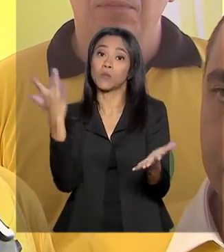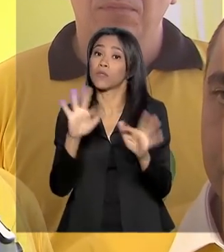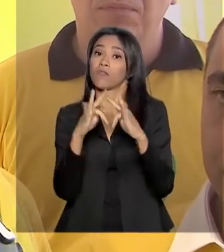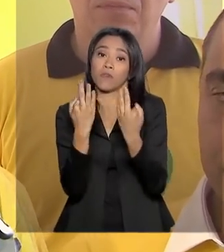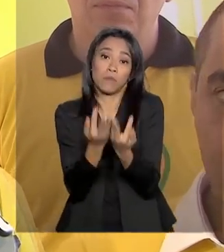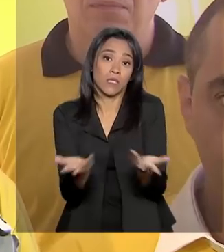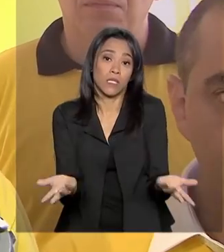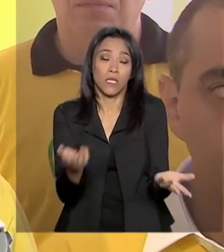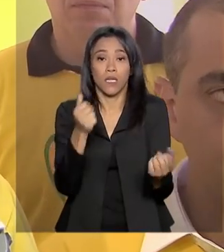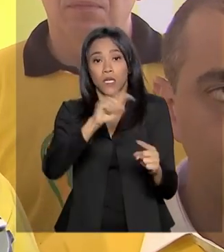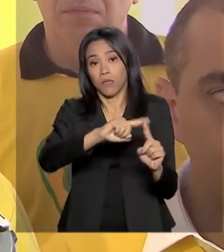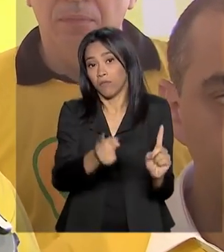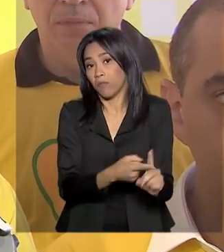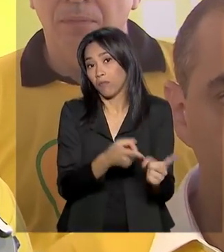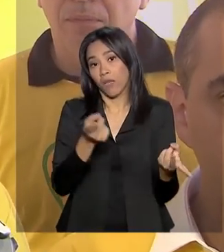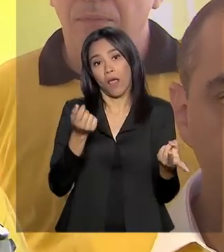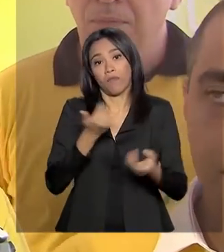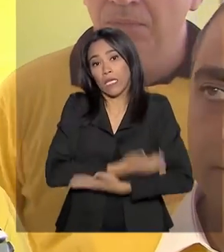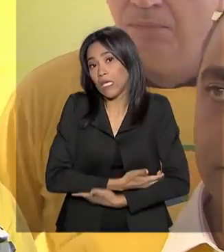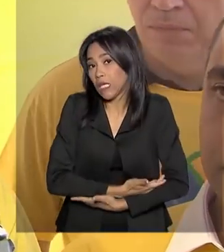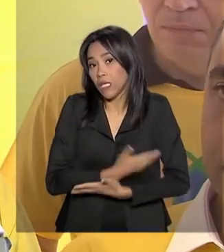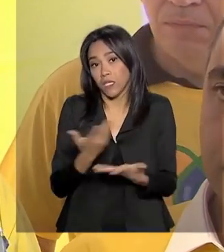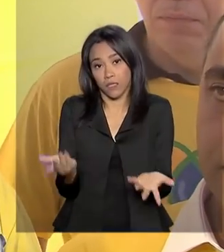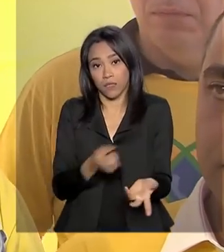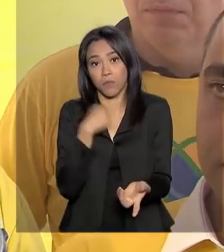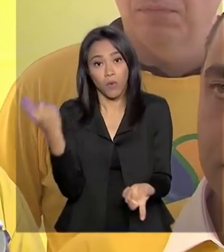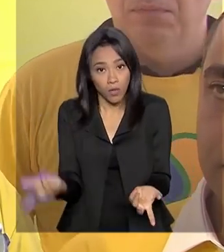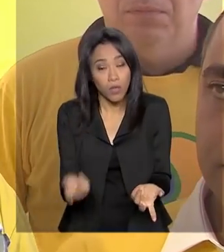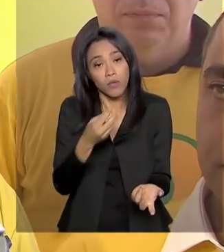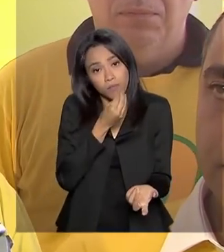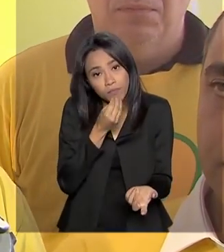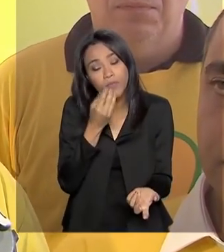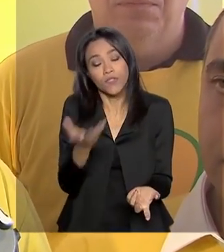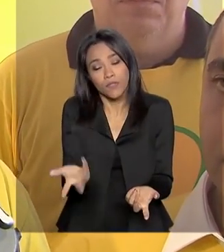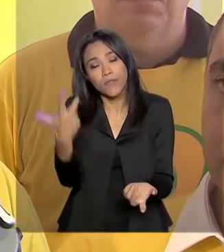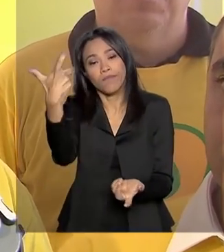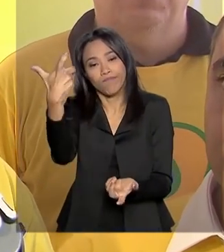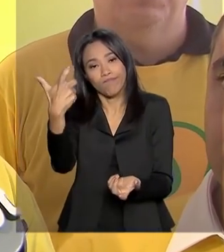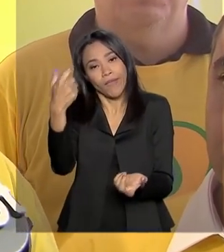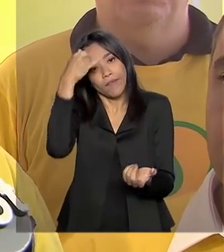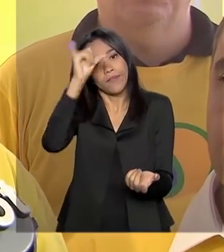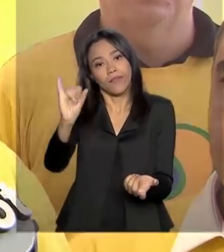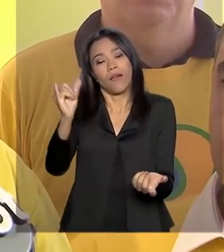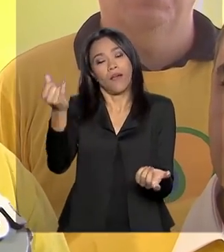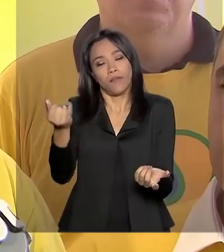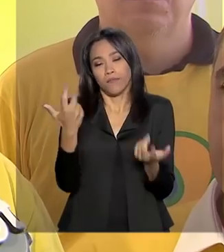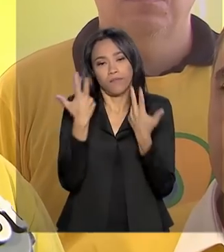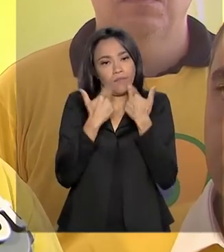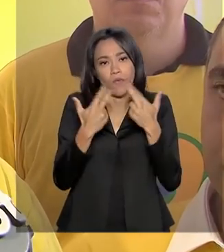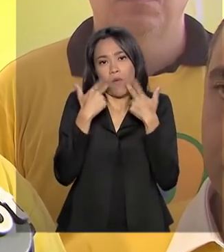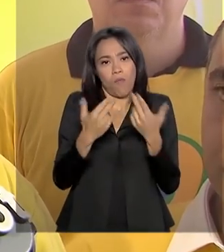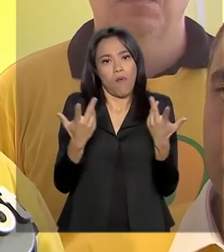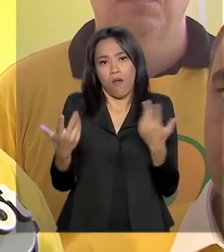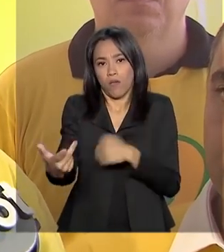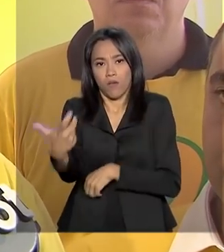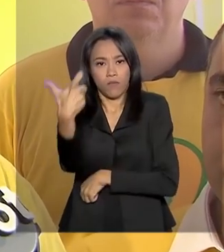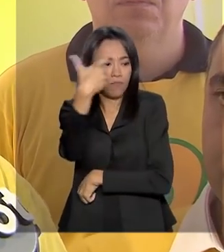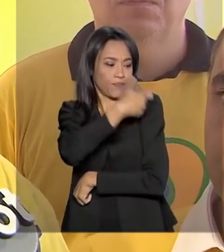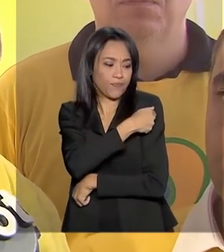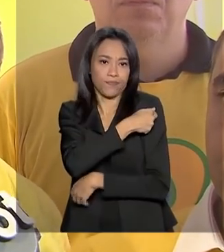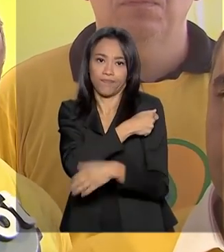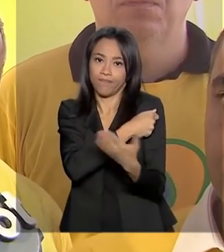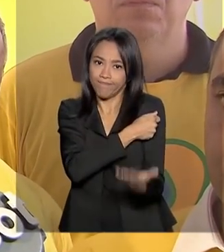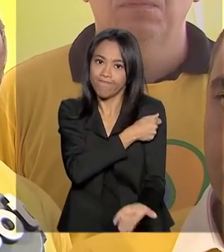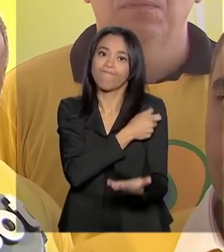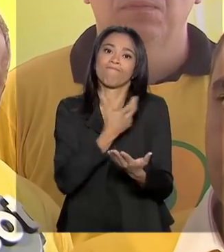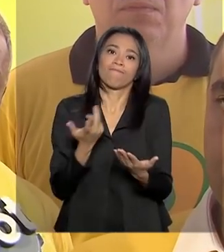gestante, por perda de criança, por perda de pessoas que poderiam se prevenir tranquilamente e ajudar a fazer